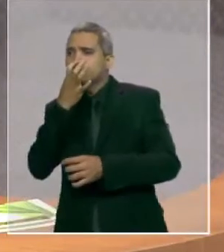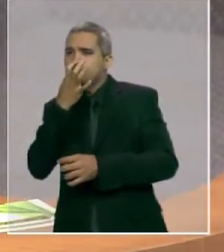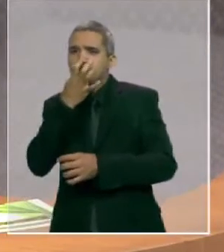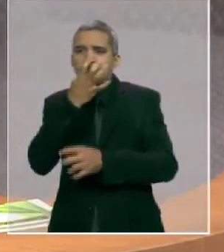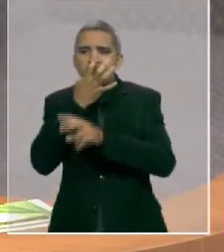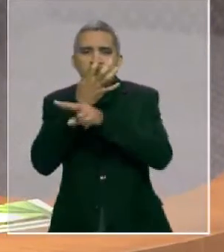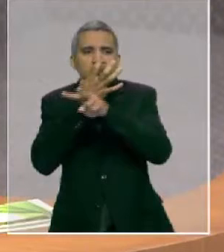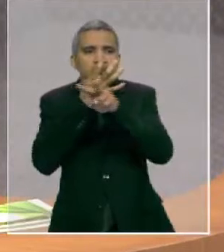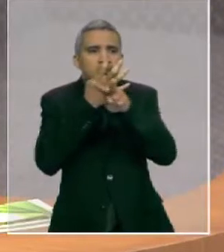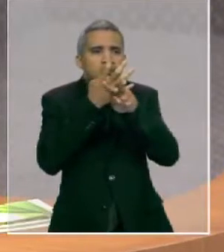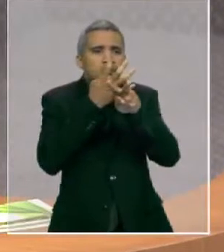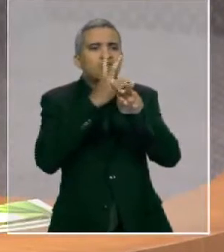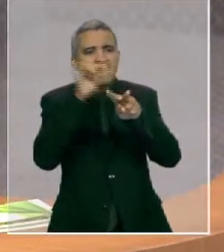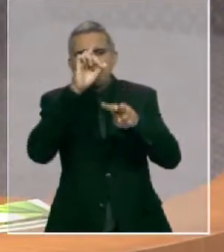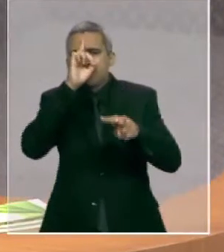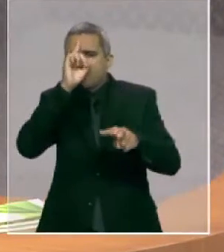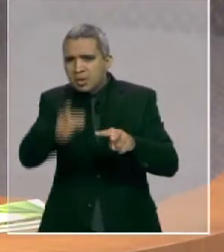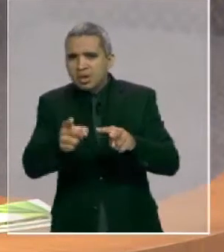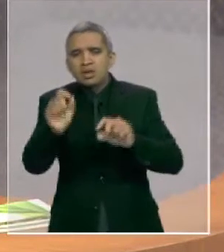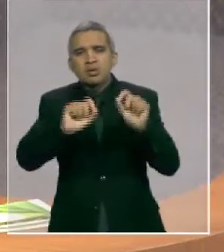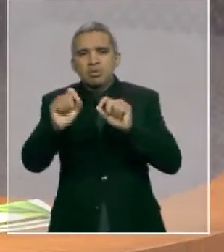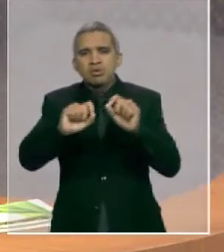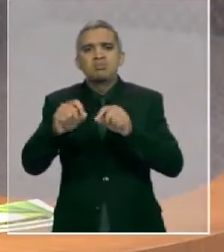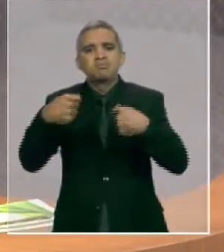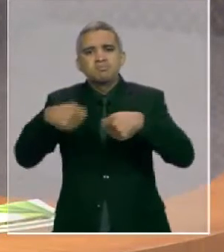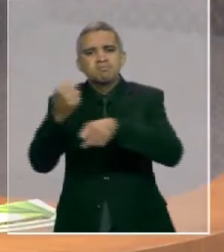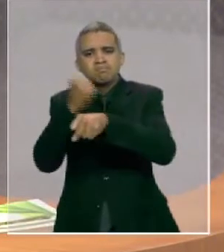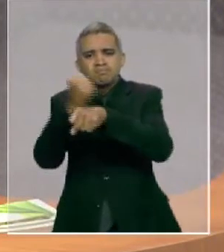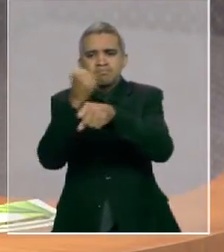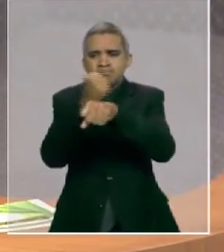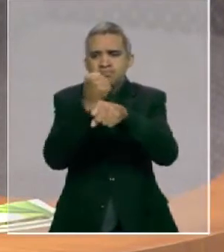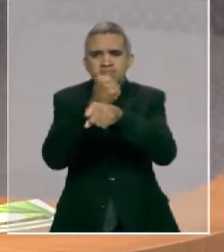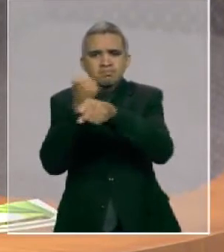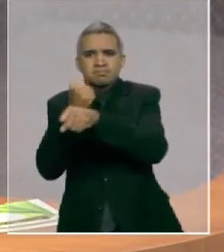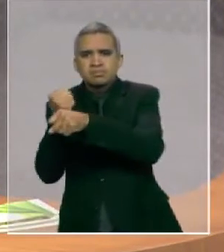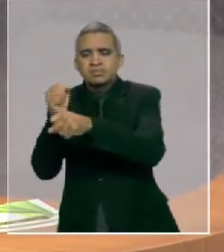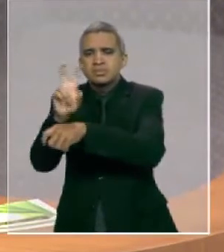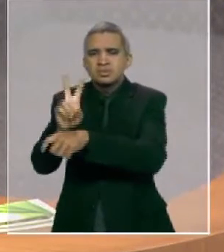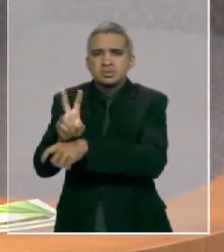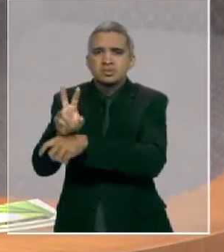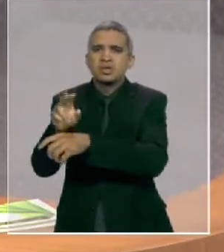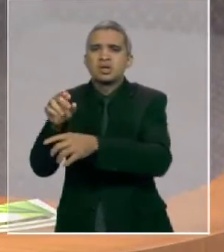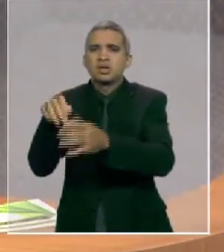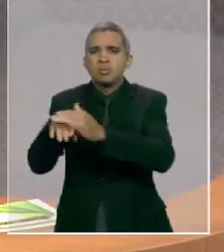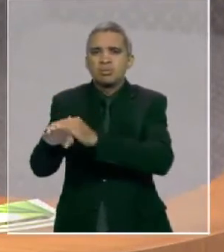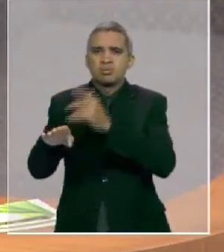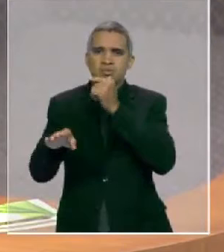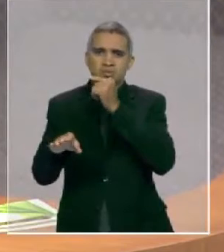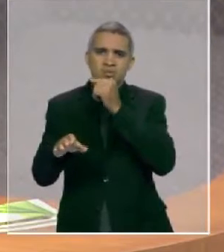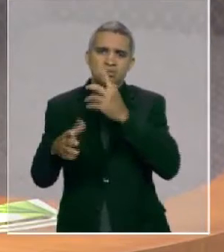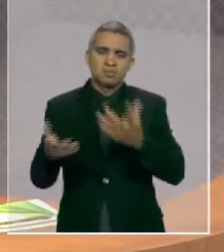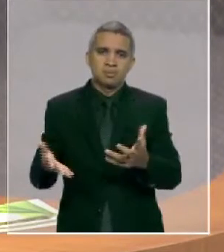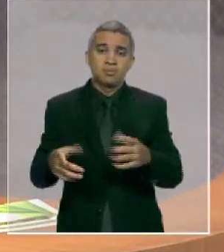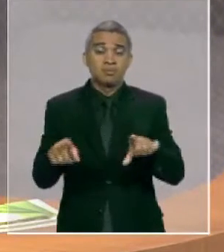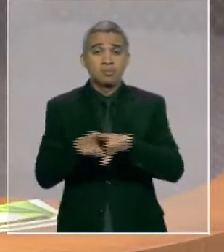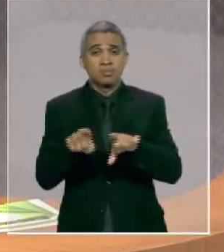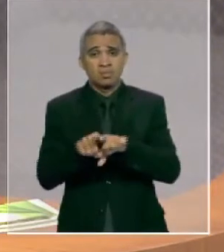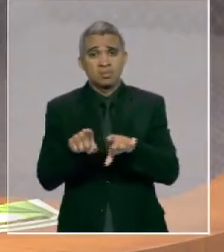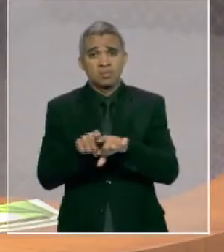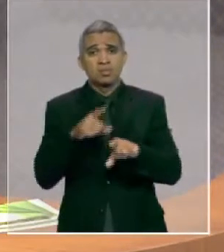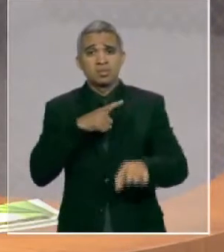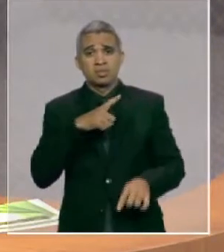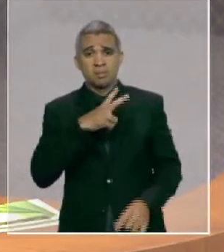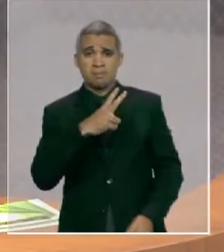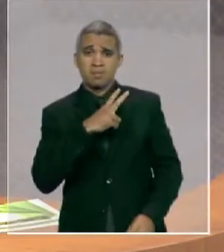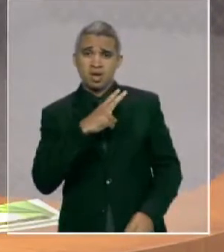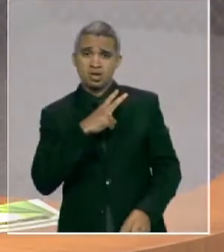medidas necessárias para reverter esse quadro de penúria e indigência absoluta. Nessa perspectiva, há uma circunstância particular que